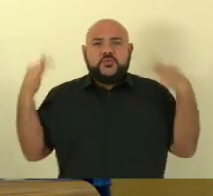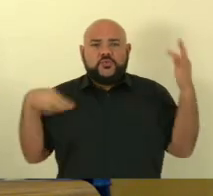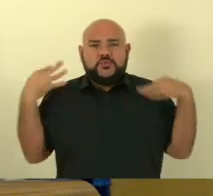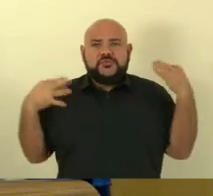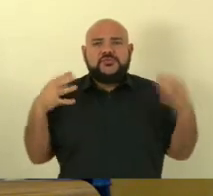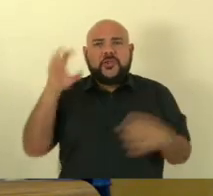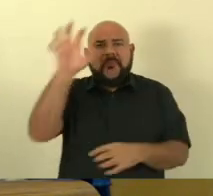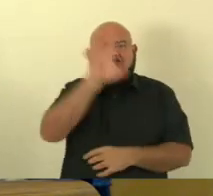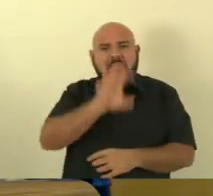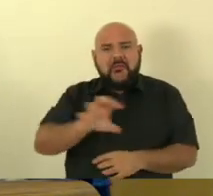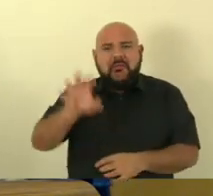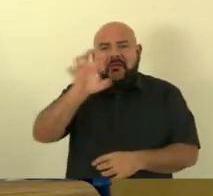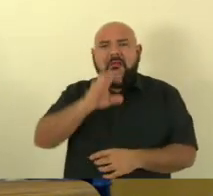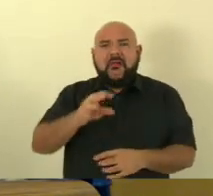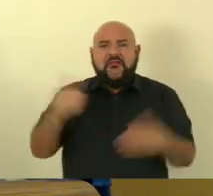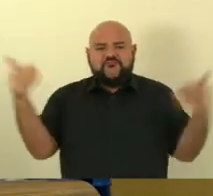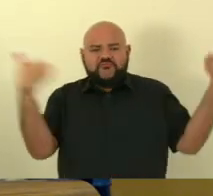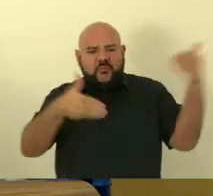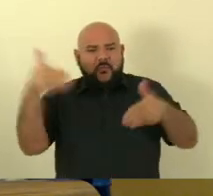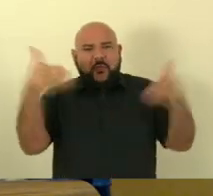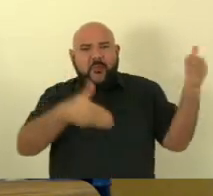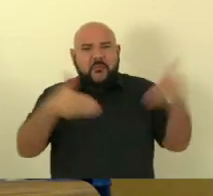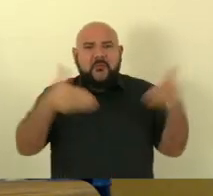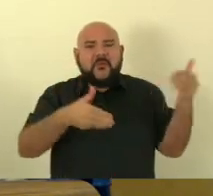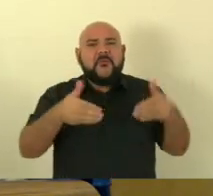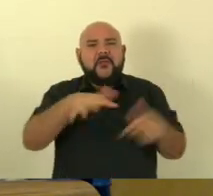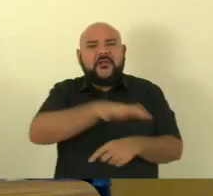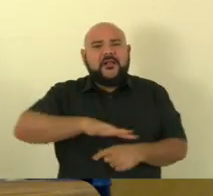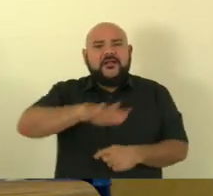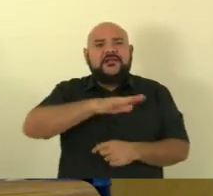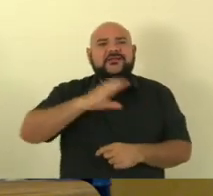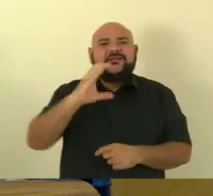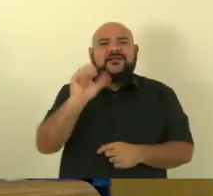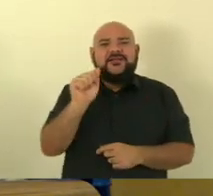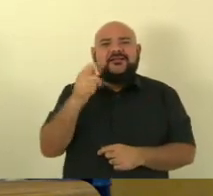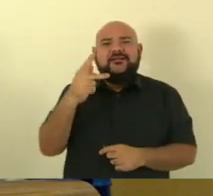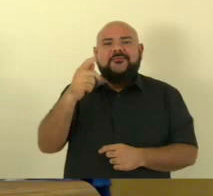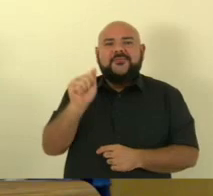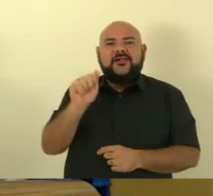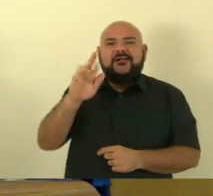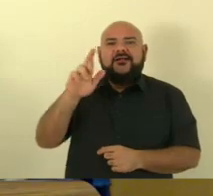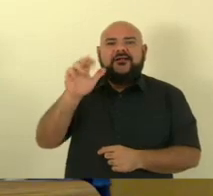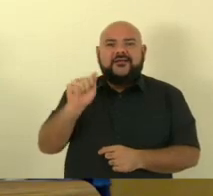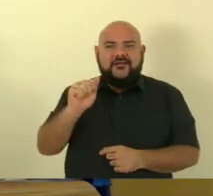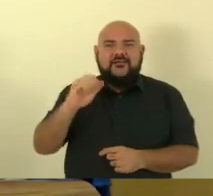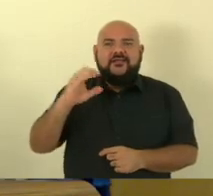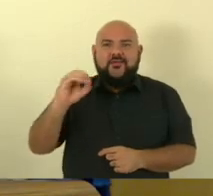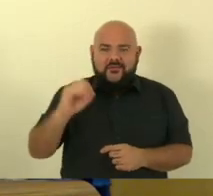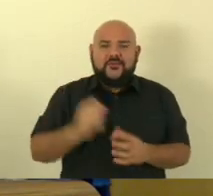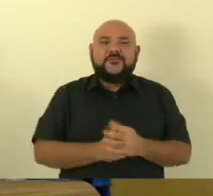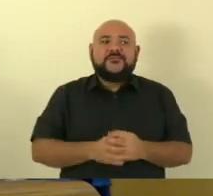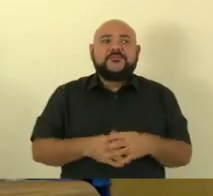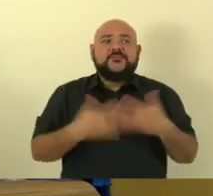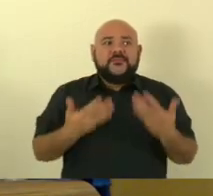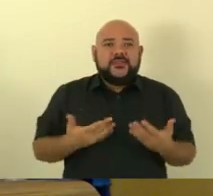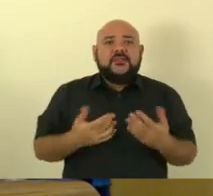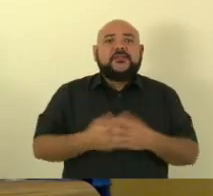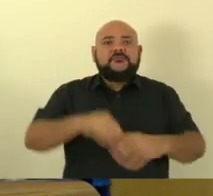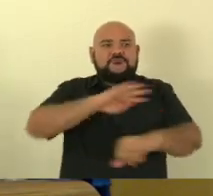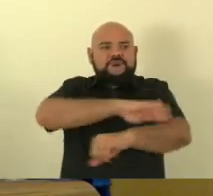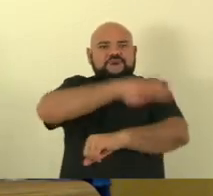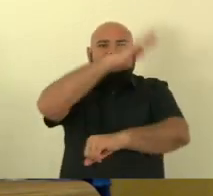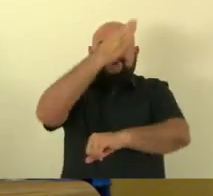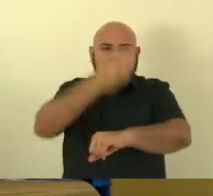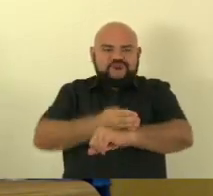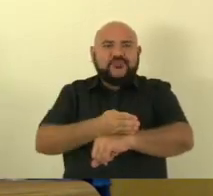deslocam para a região do Caparaó para visitar a Serra do Caparaó, Parque Nacional do Caparaó e o Pico da Bandeira. Nós